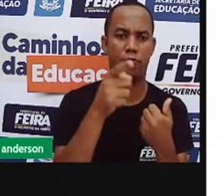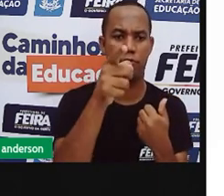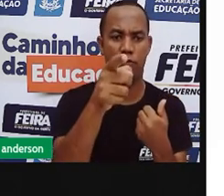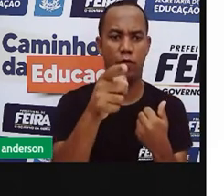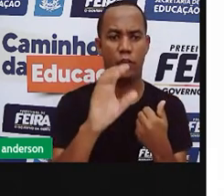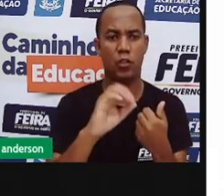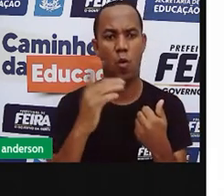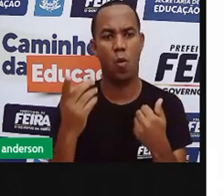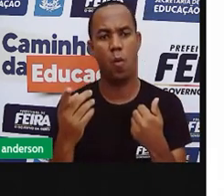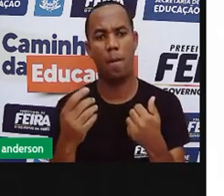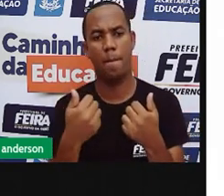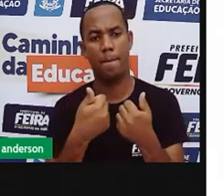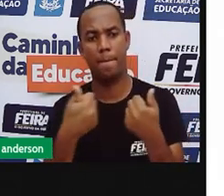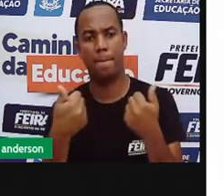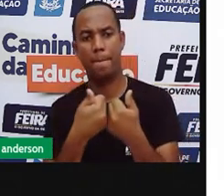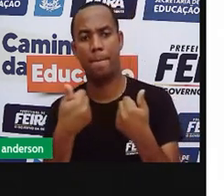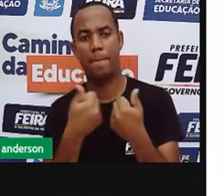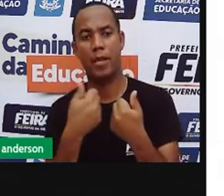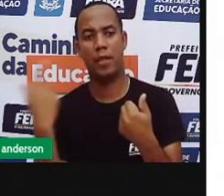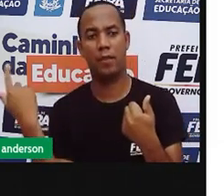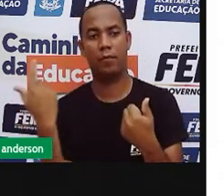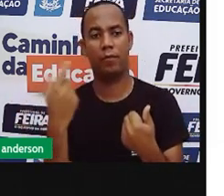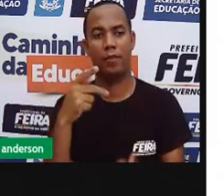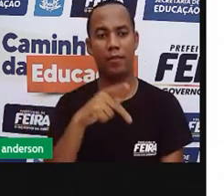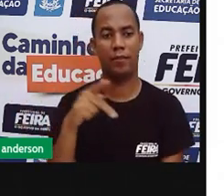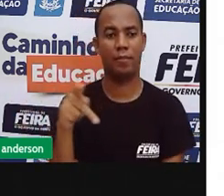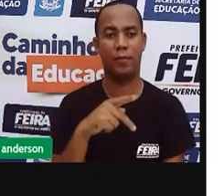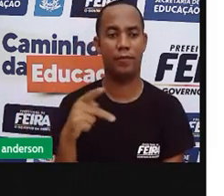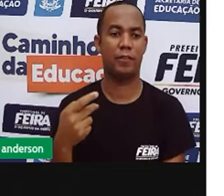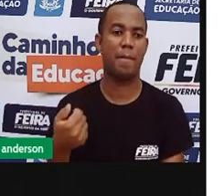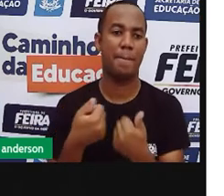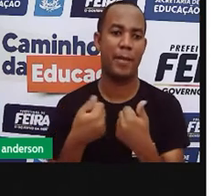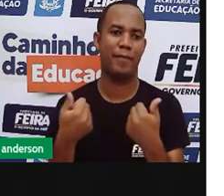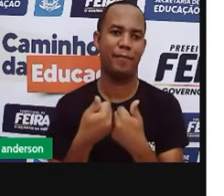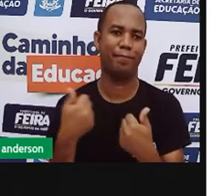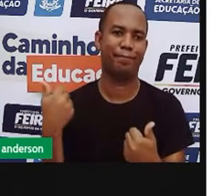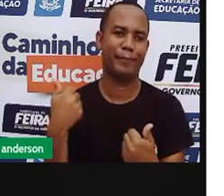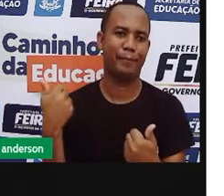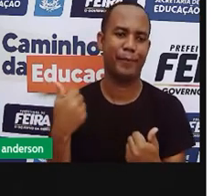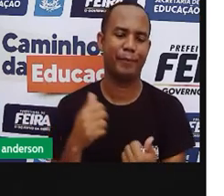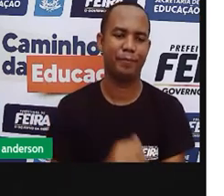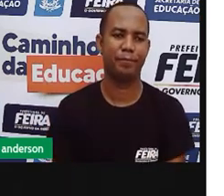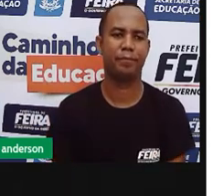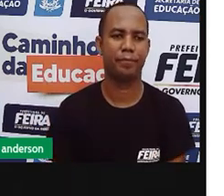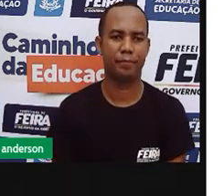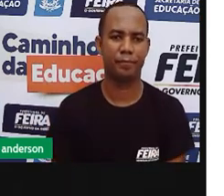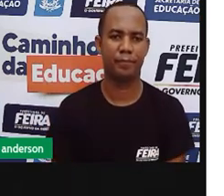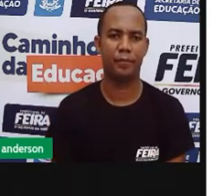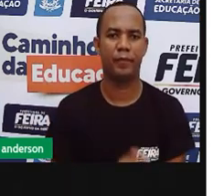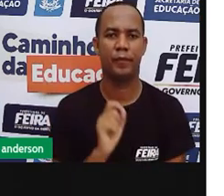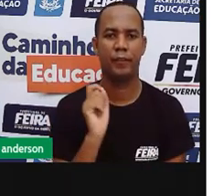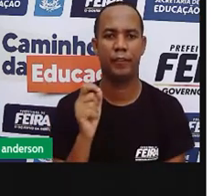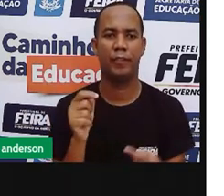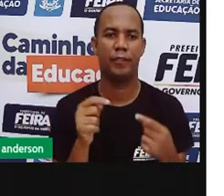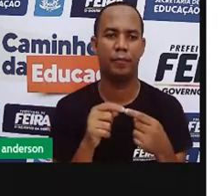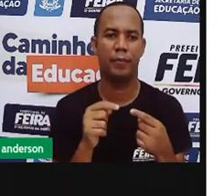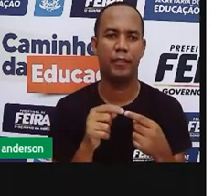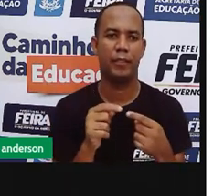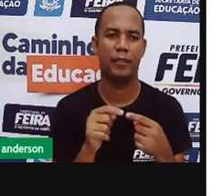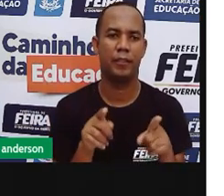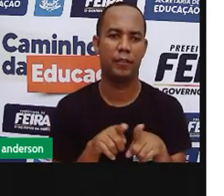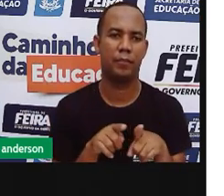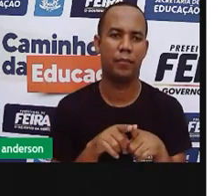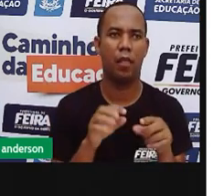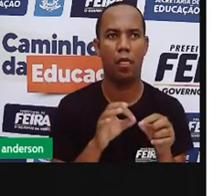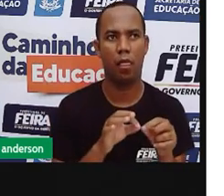Anderson está perto da Pró. Ele está próximo da Pró. E aí, está longe